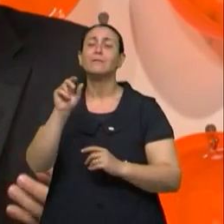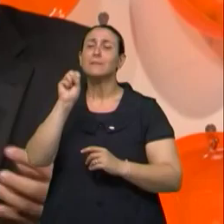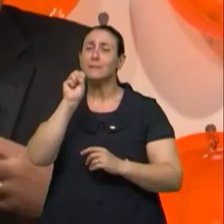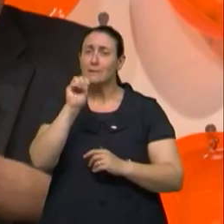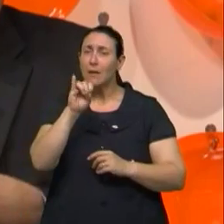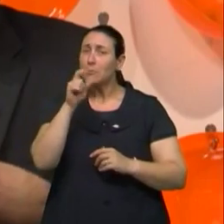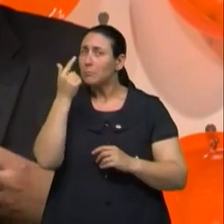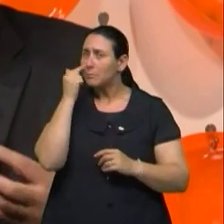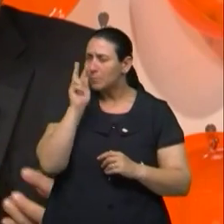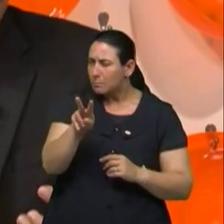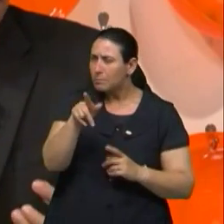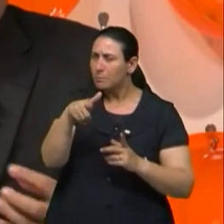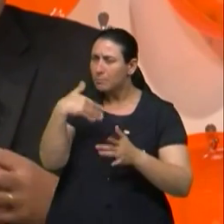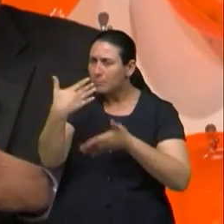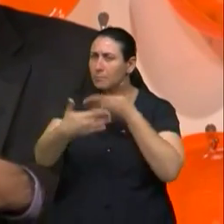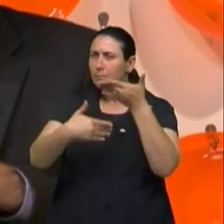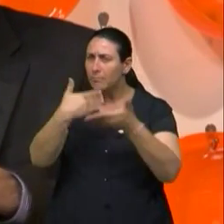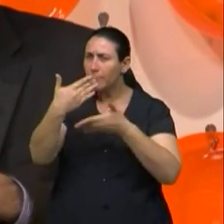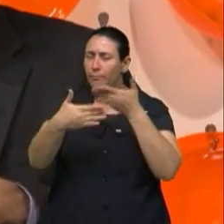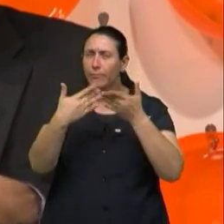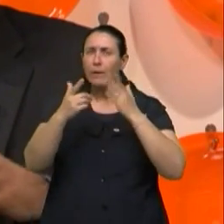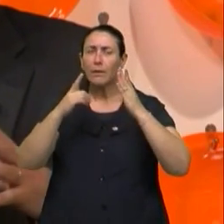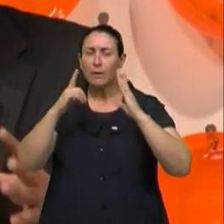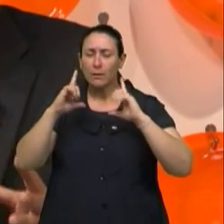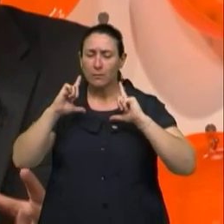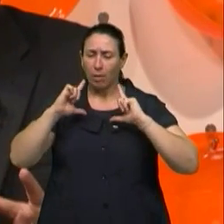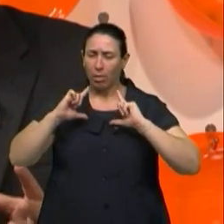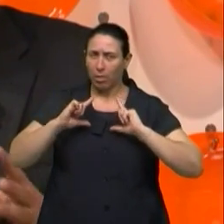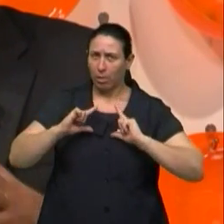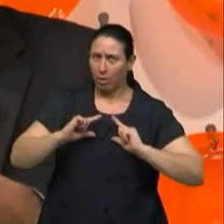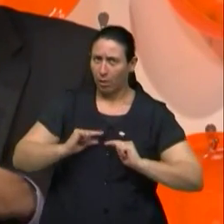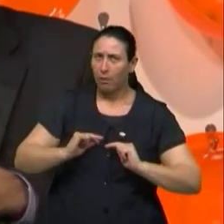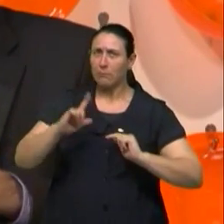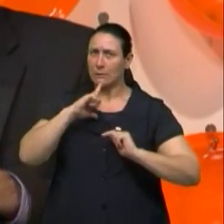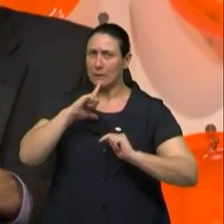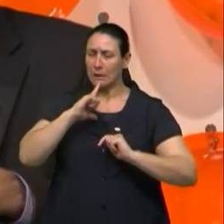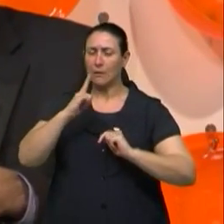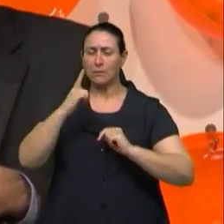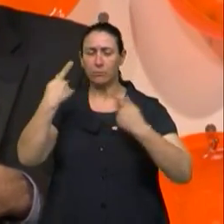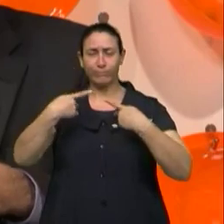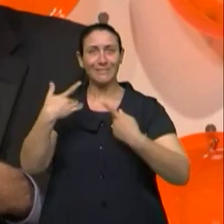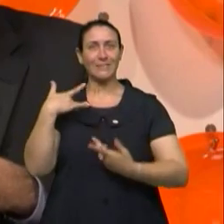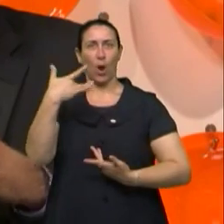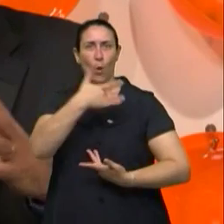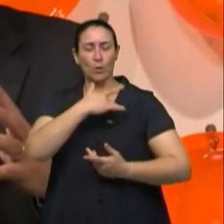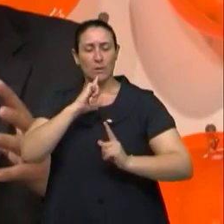imunidade ter uma certa queda, né?